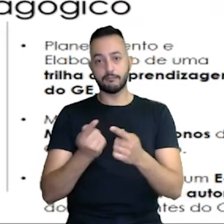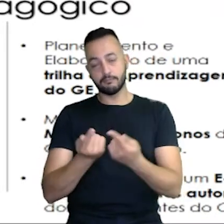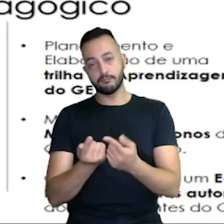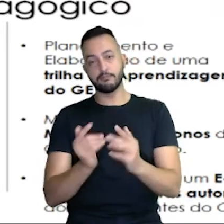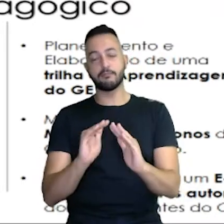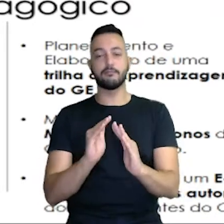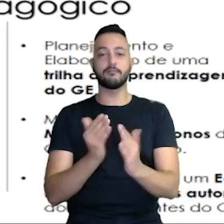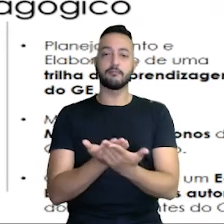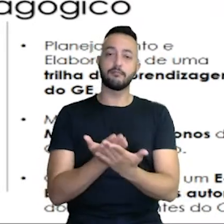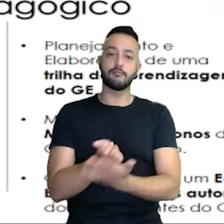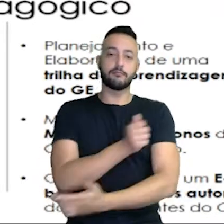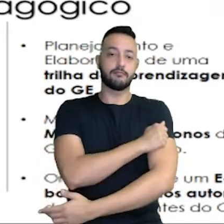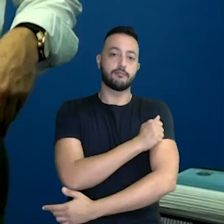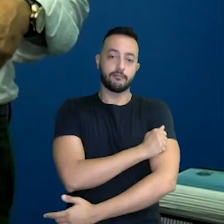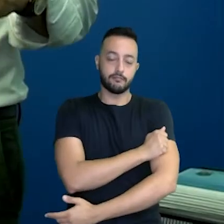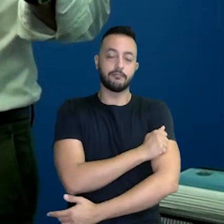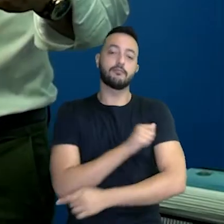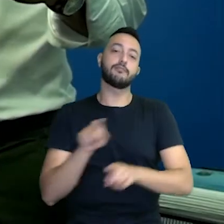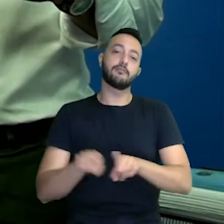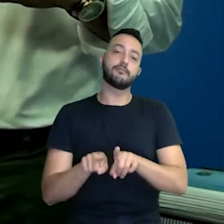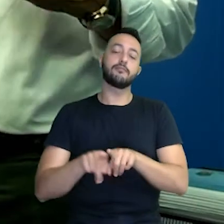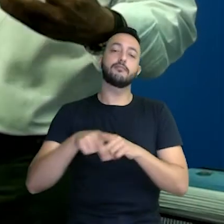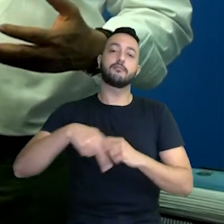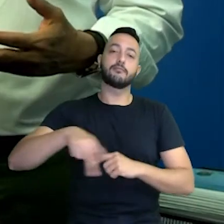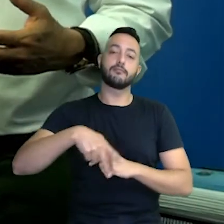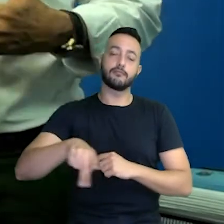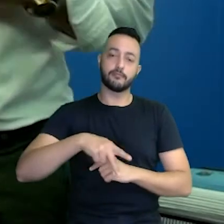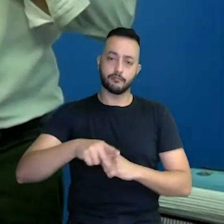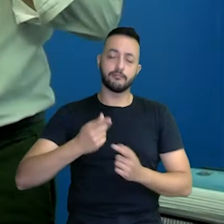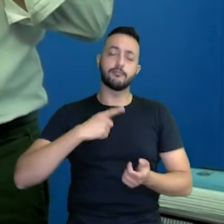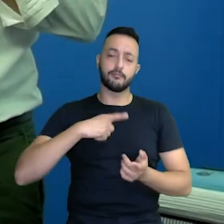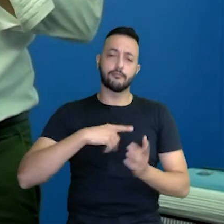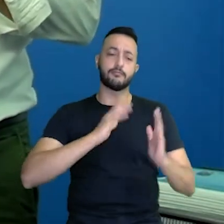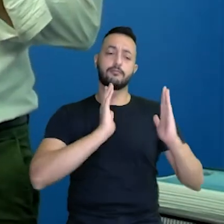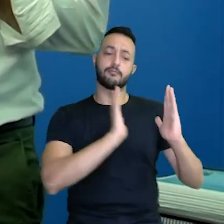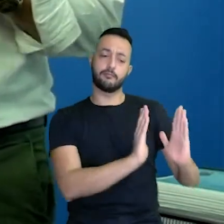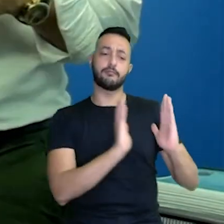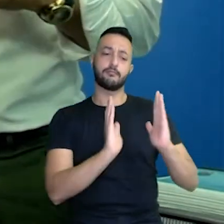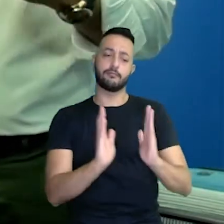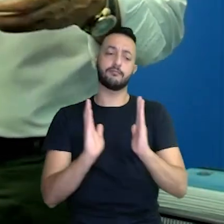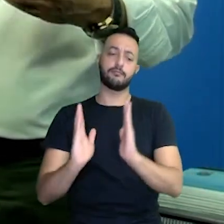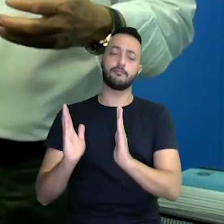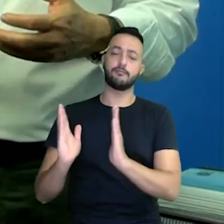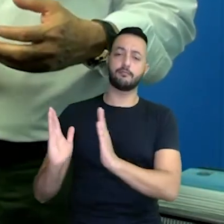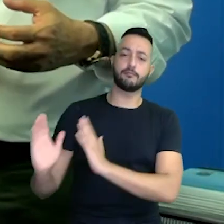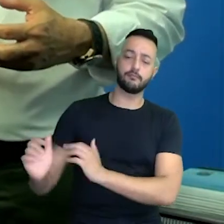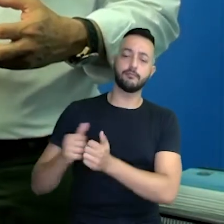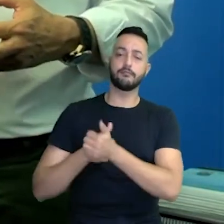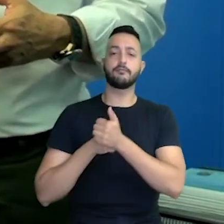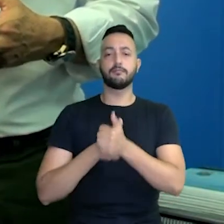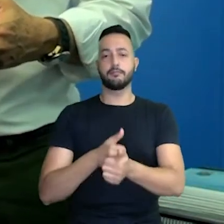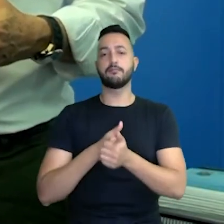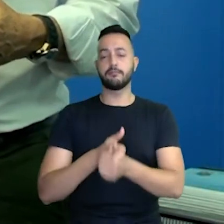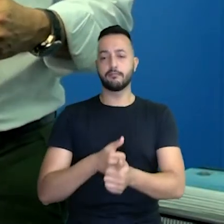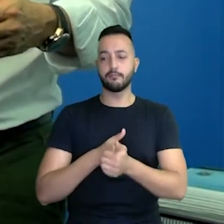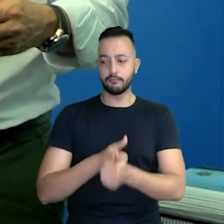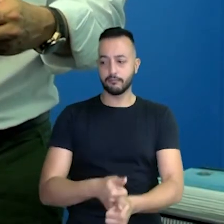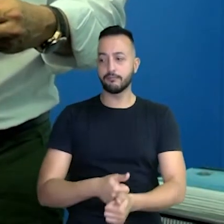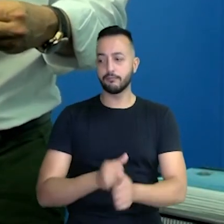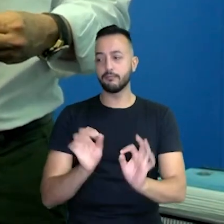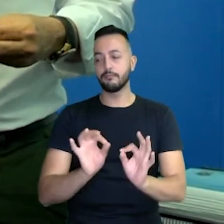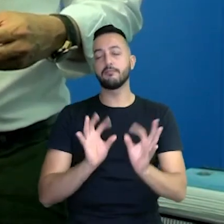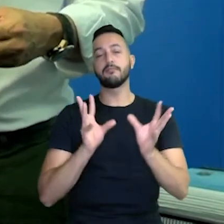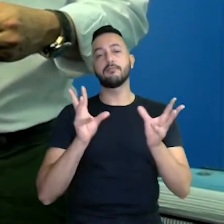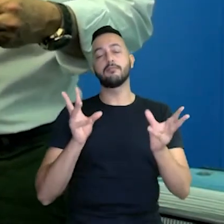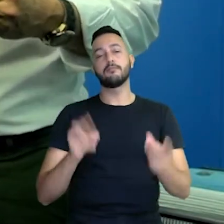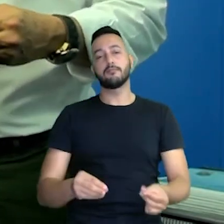estudantes e de professores que vão passando por várias etapas. Existe um acompanhamento, acompanhamento de